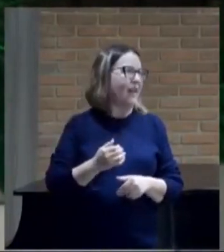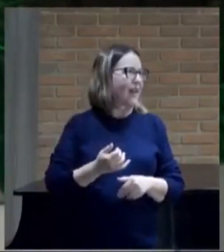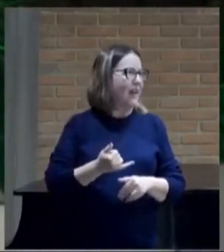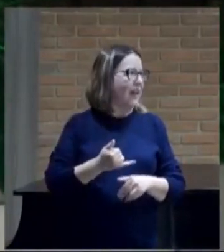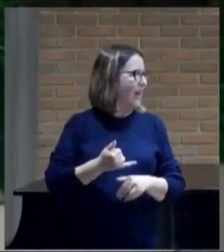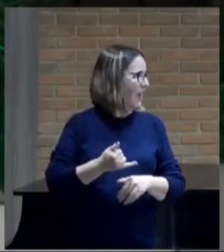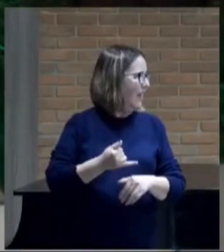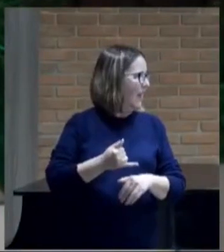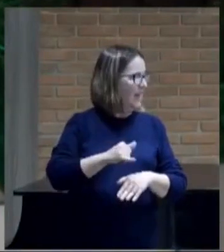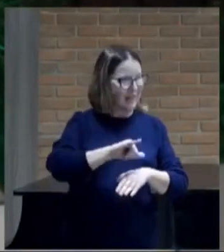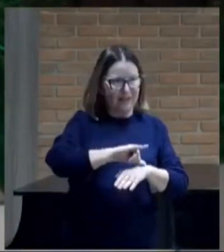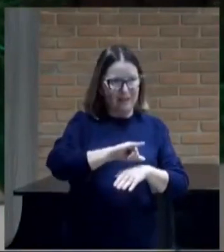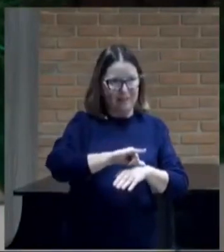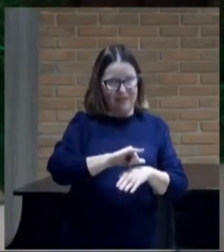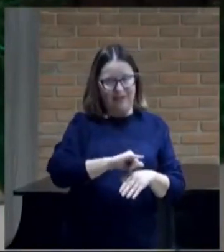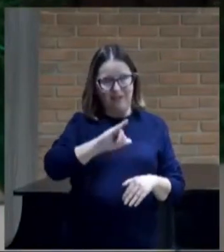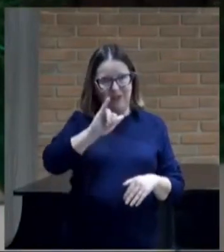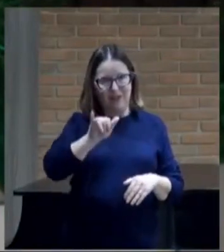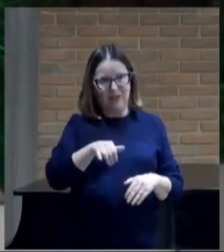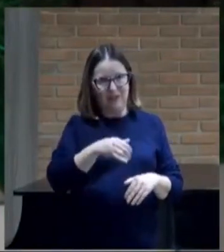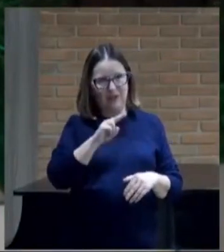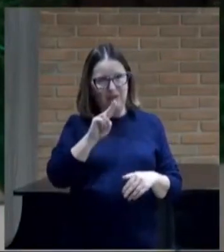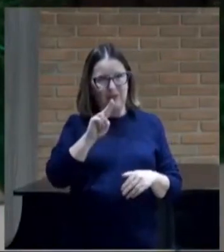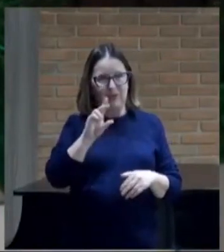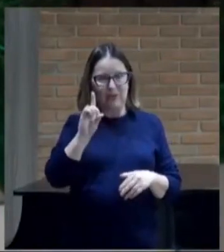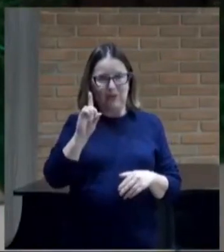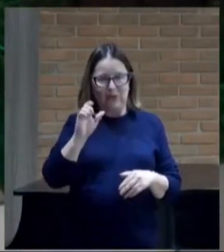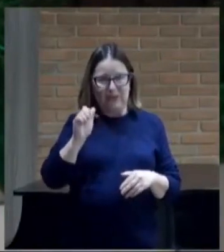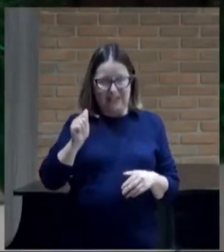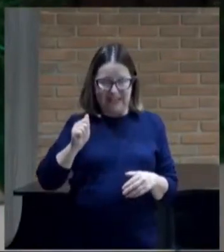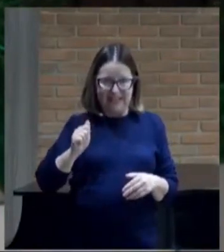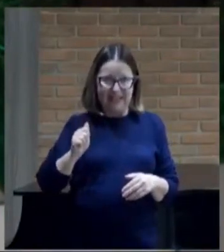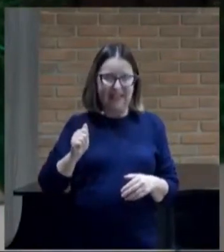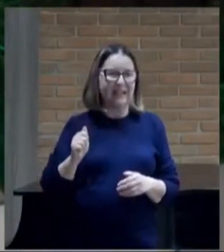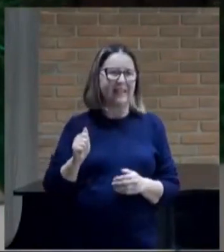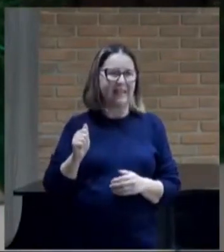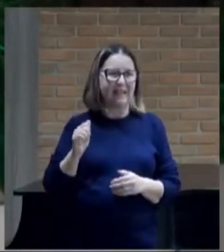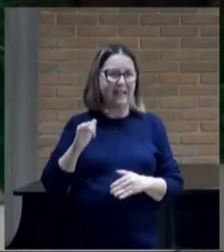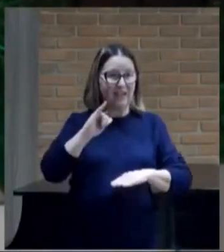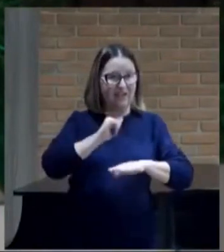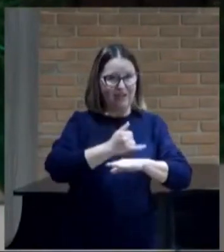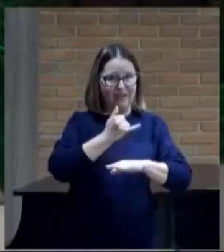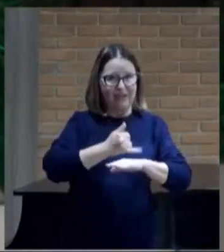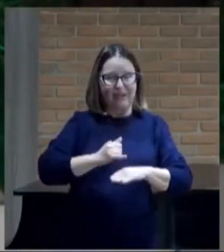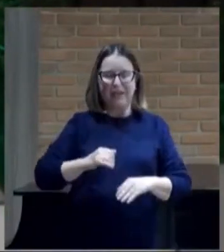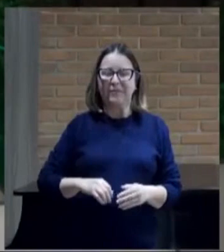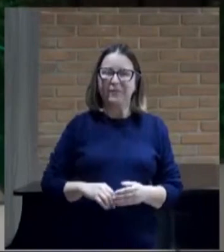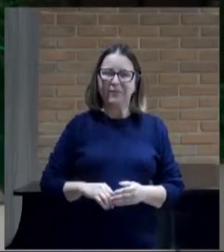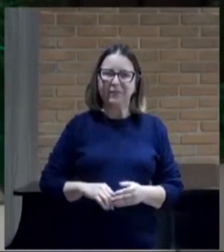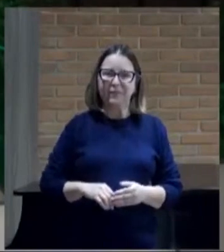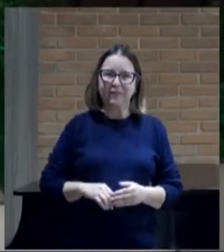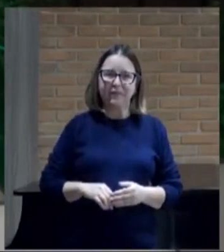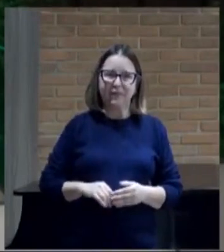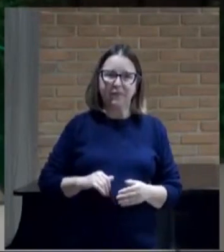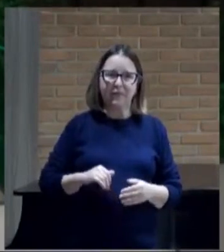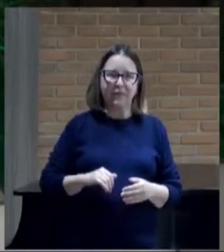Judá, foram as duas tribos, que permaneceram, com mais,